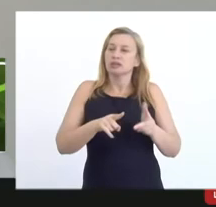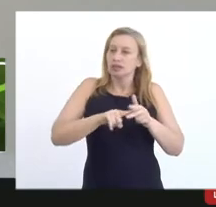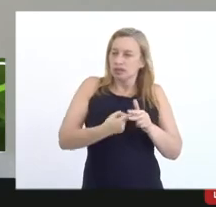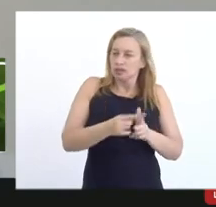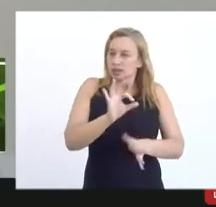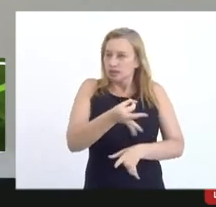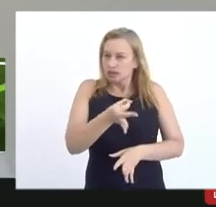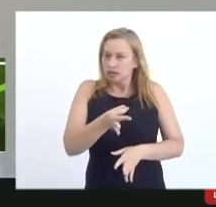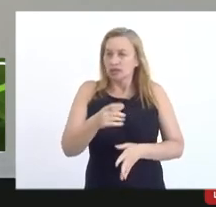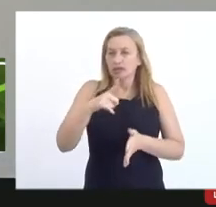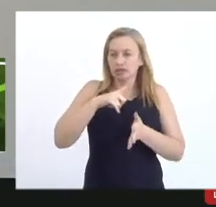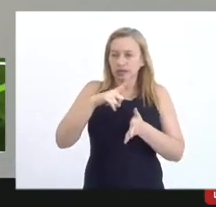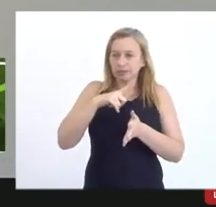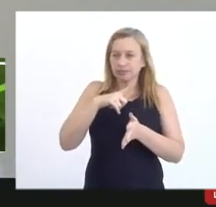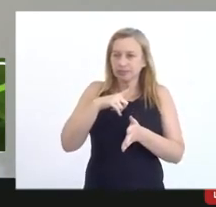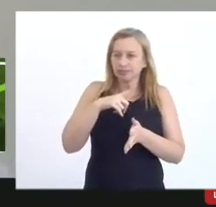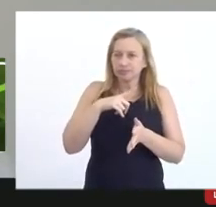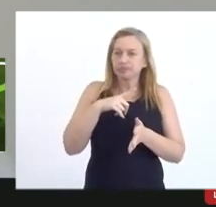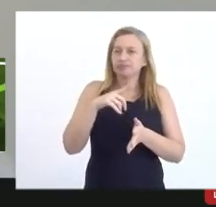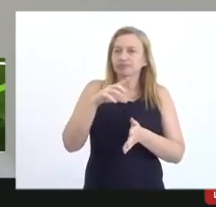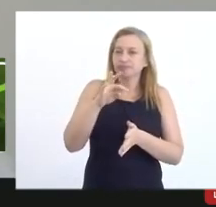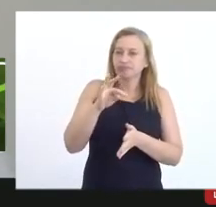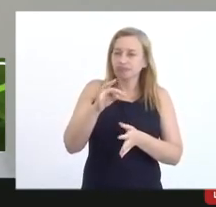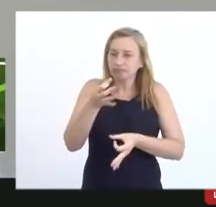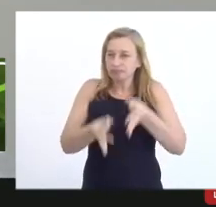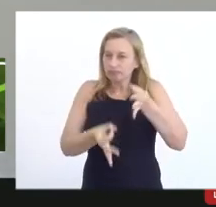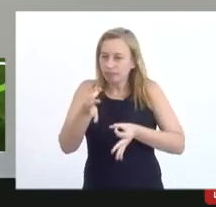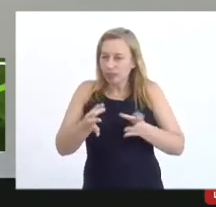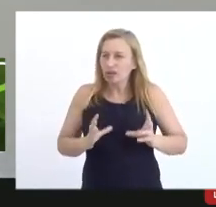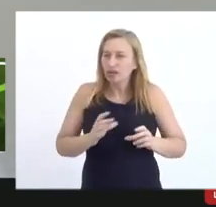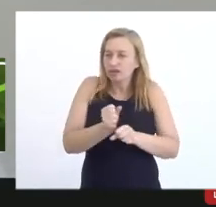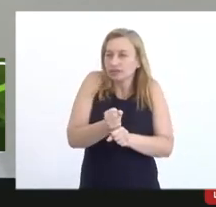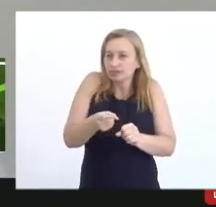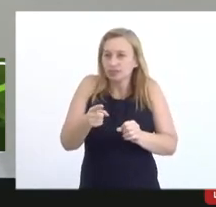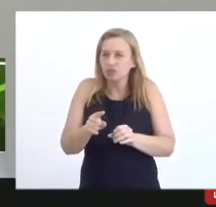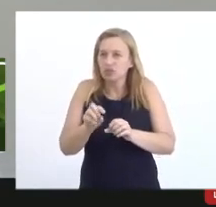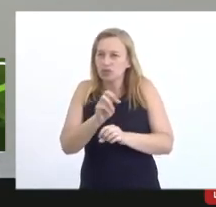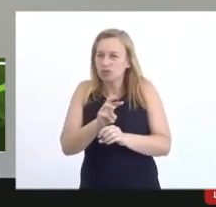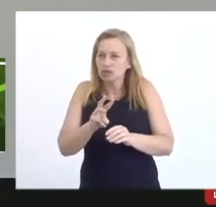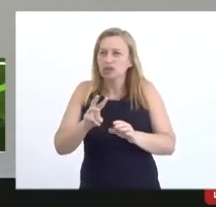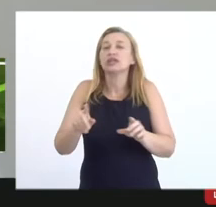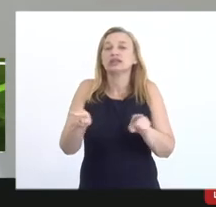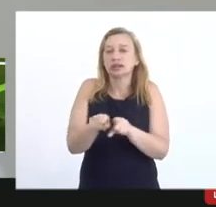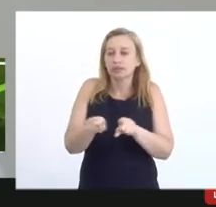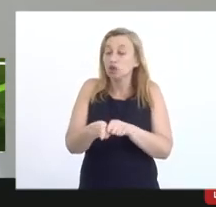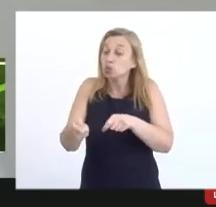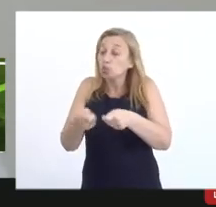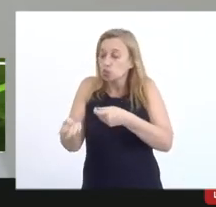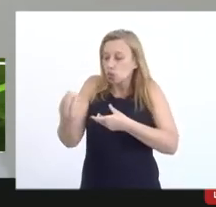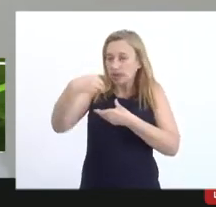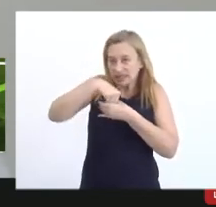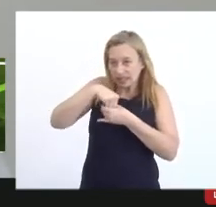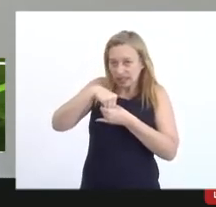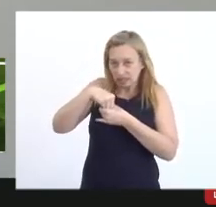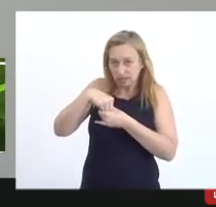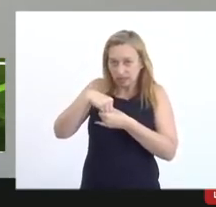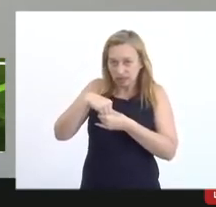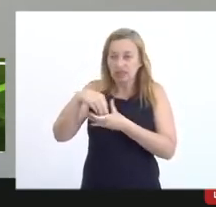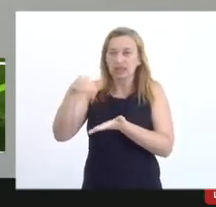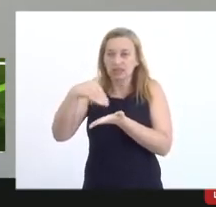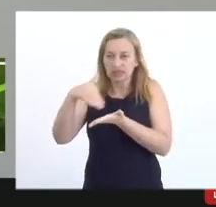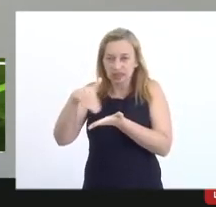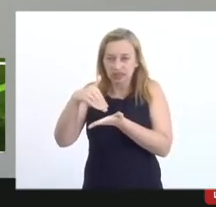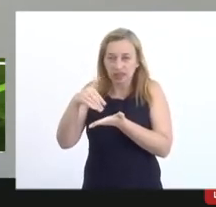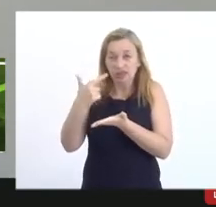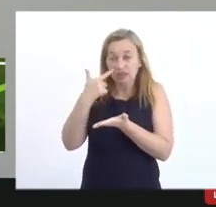vai ter uma seleção do Tribunal de Contas que vai ser pelos critérios do Tribunal de Contas vai ter uma seleção do controle interno lá da Secretaria que vai ser pelos